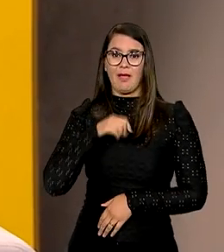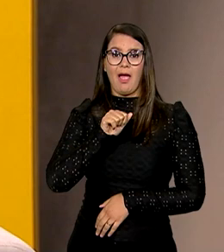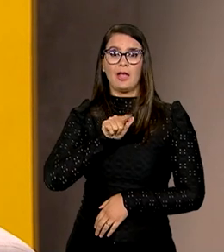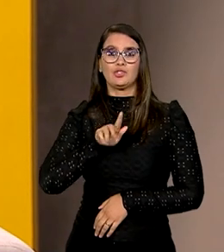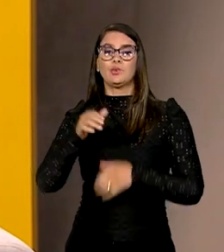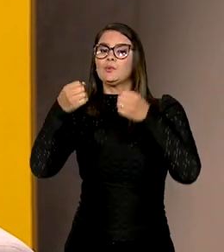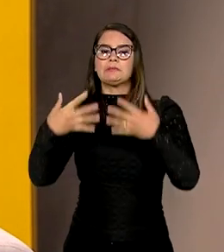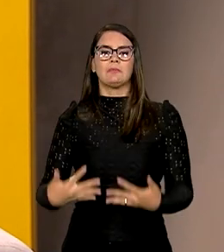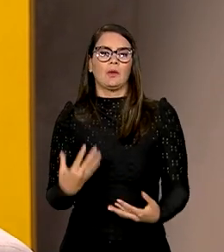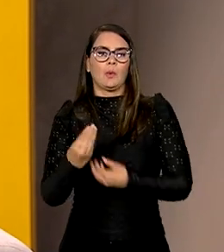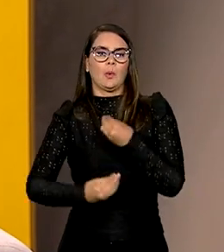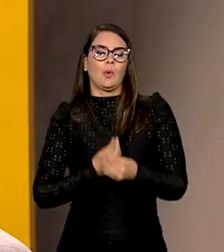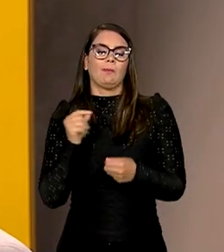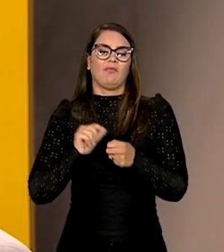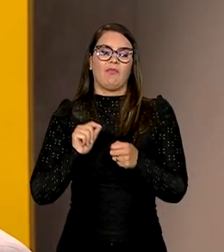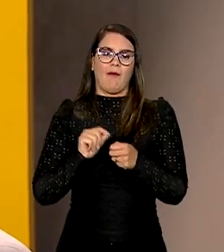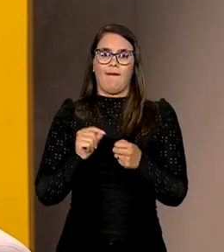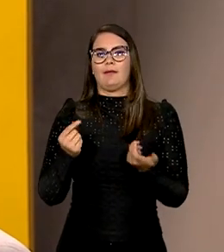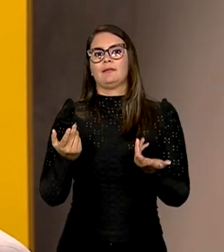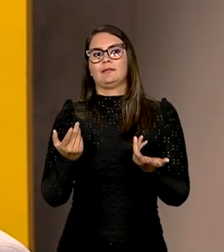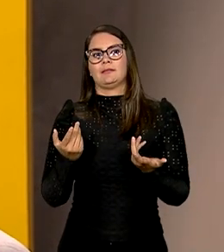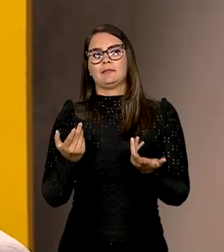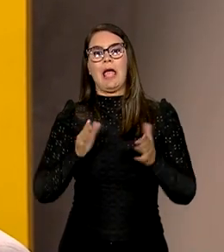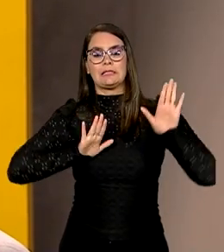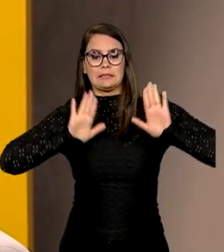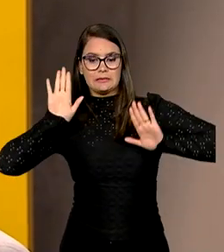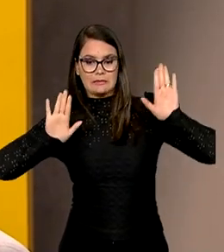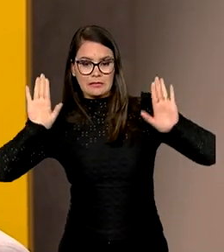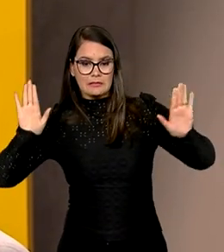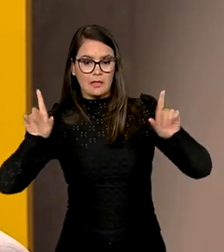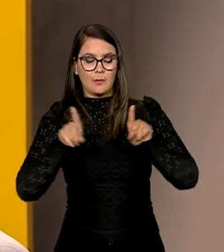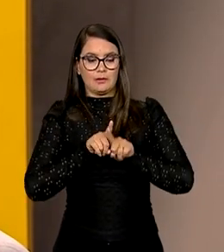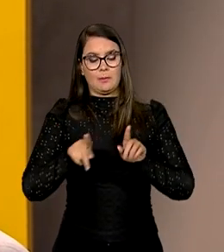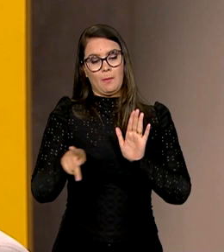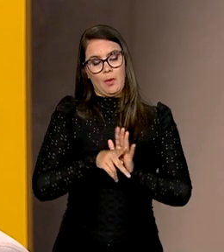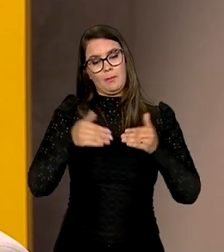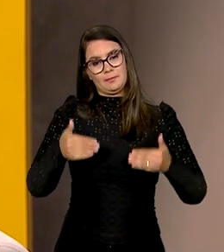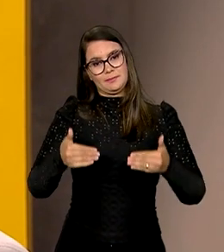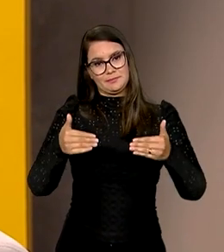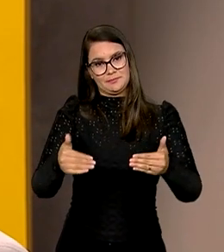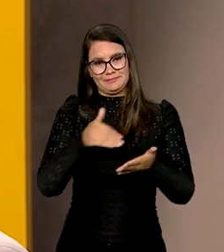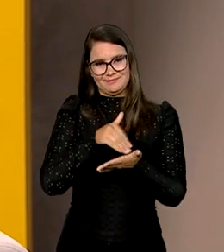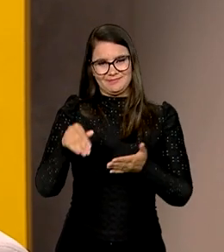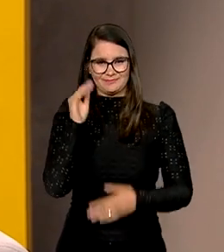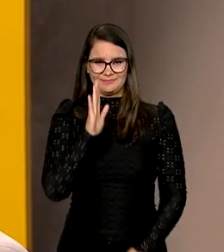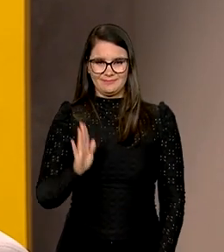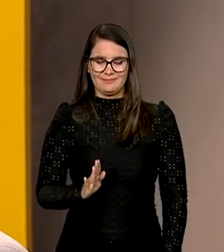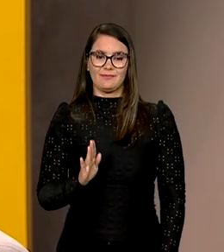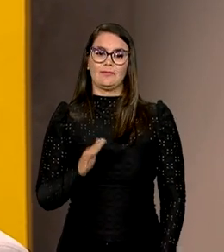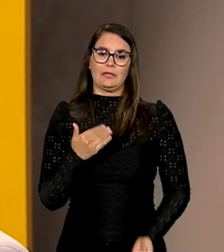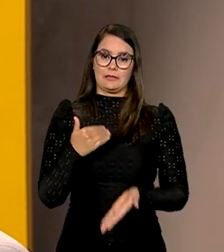explicando como é que se faz, né? Com a questão das licitações e o próprio ministério, através da Secretaria Nacional, do